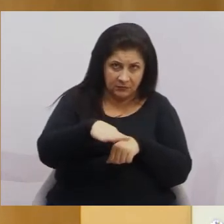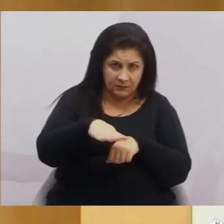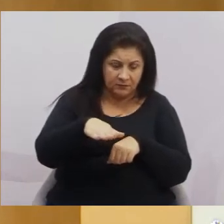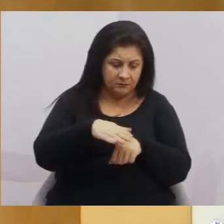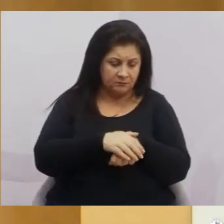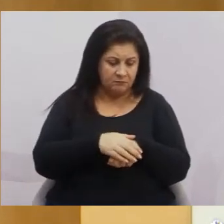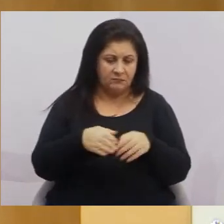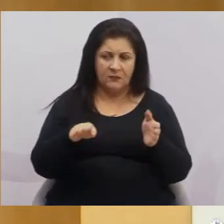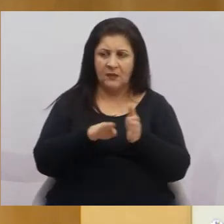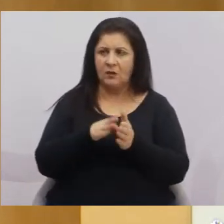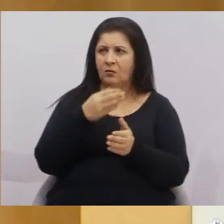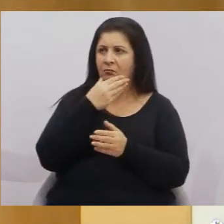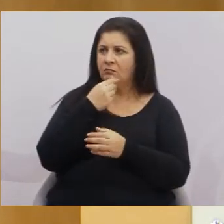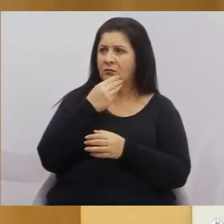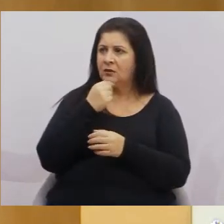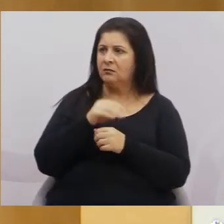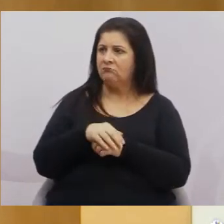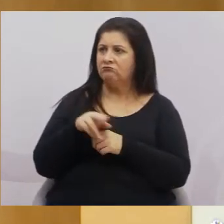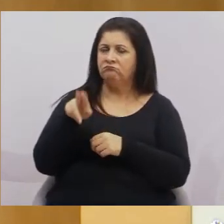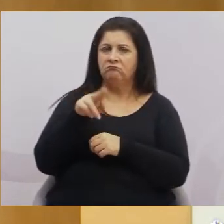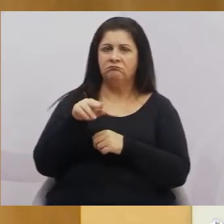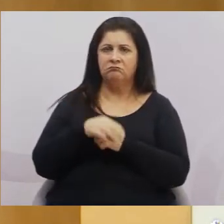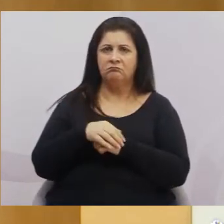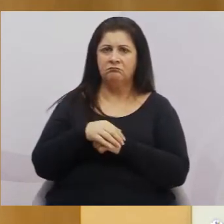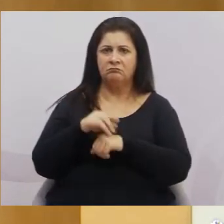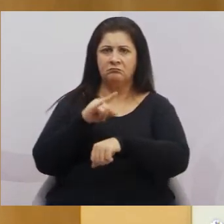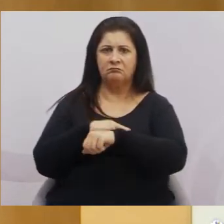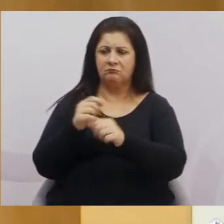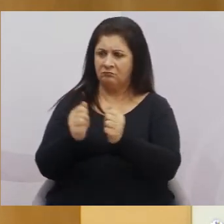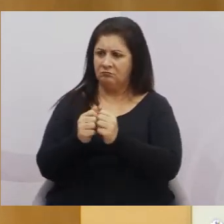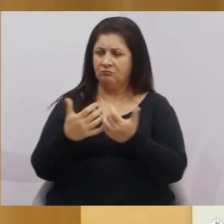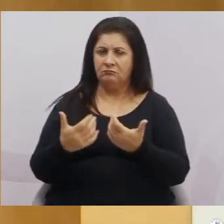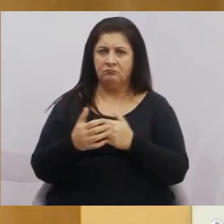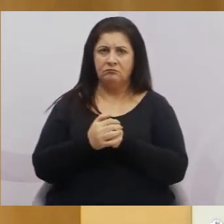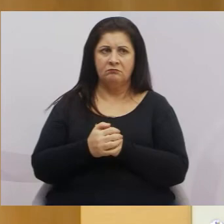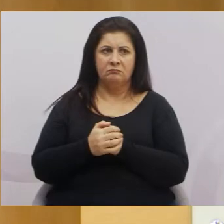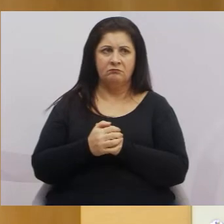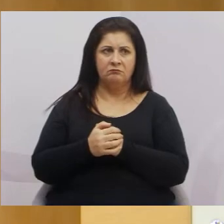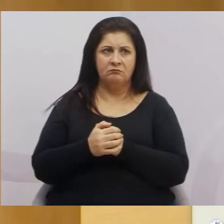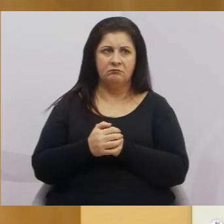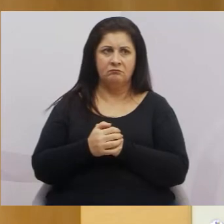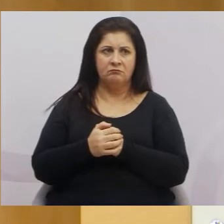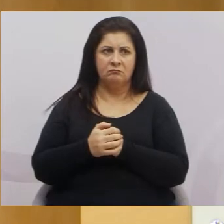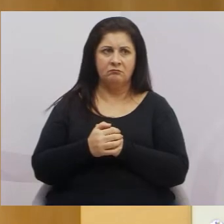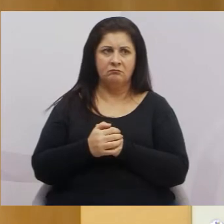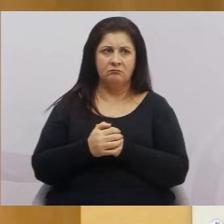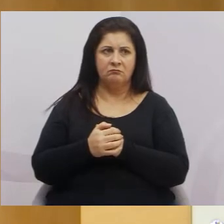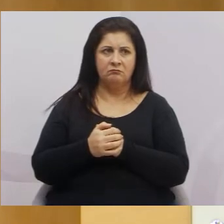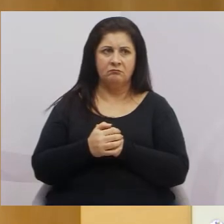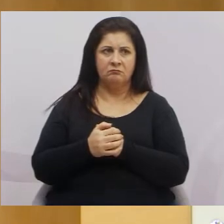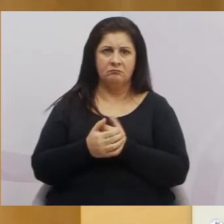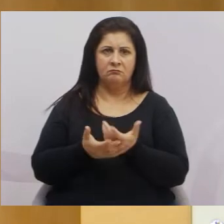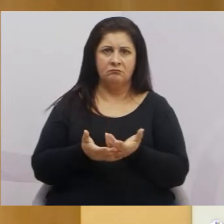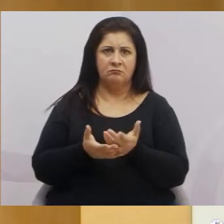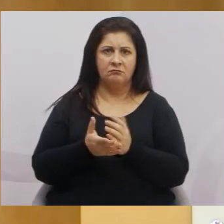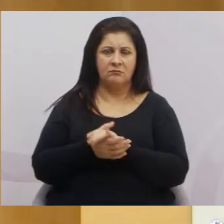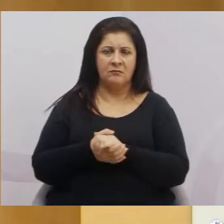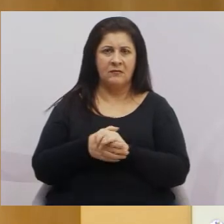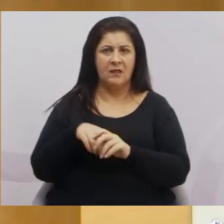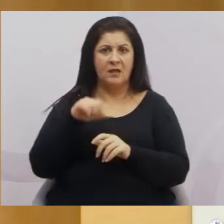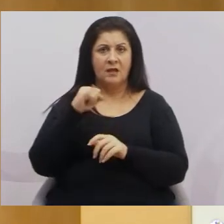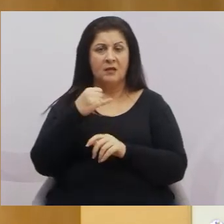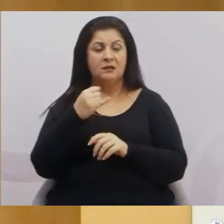e chega um menininho lá para usar o banheiro também com aquela menininha. Gente, um marmanjo,